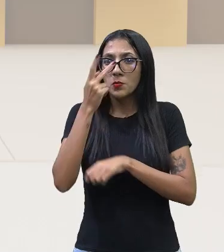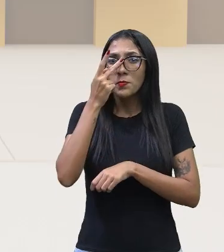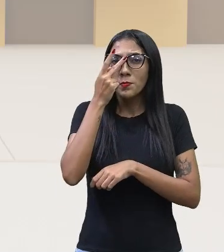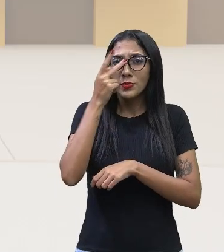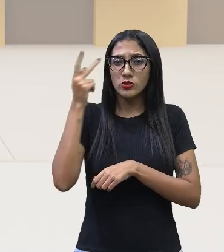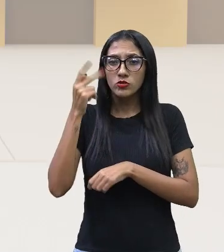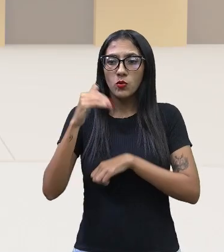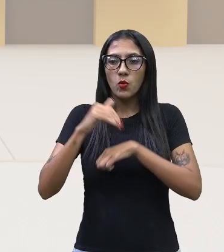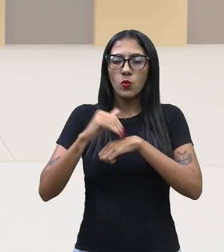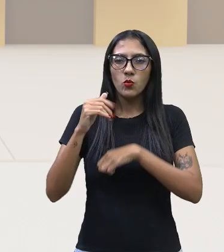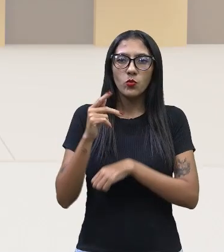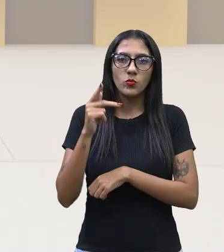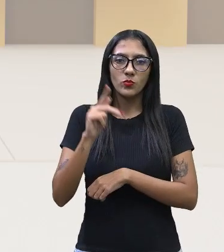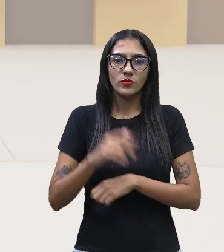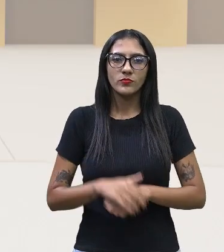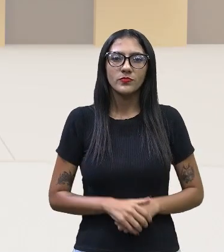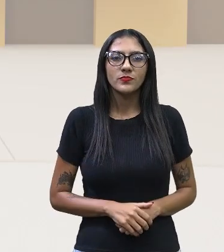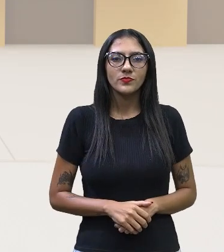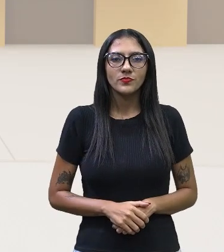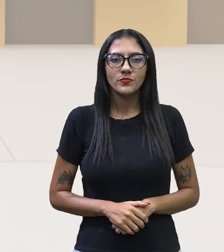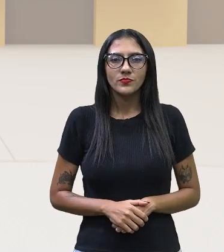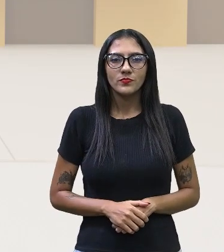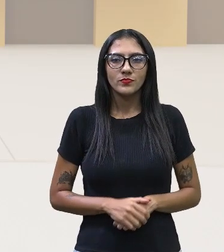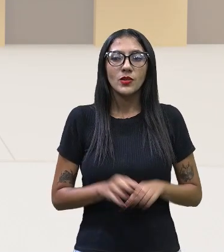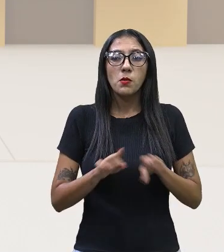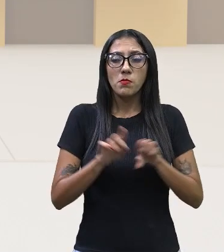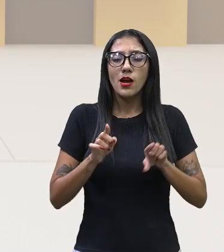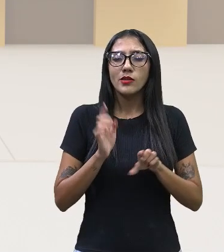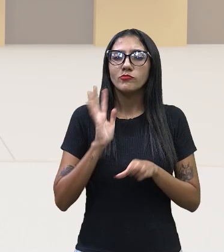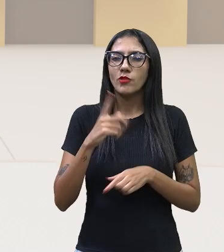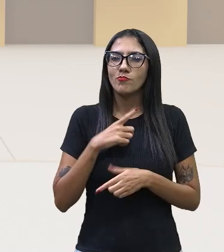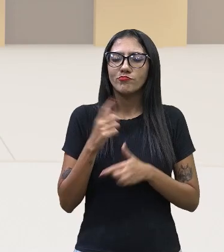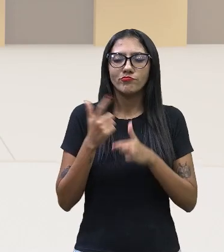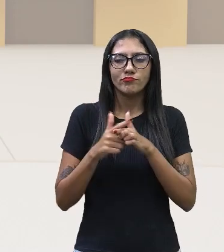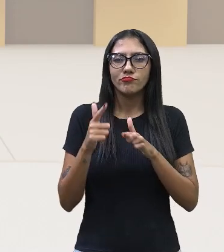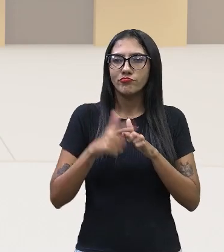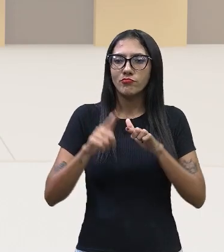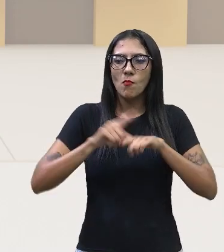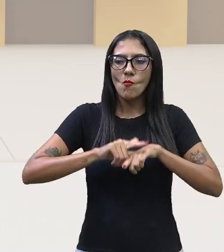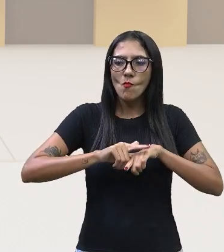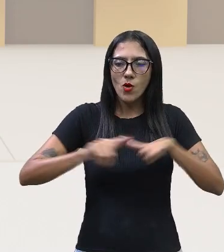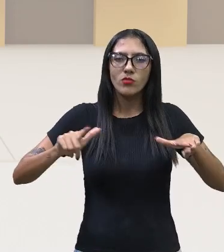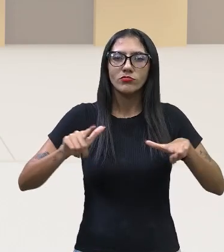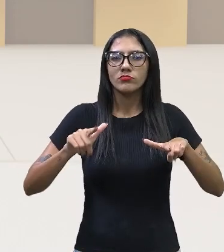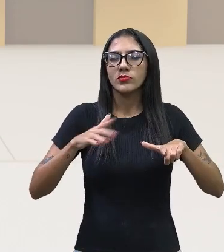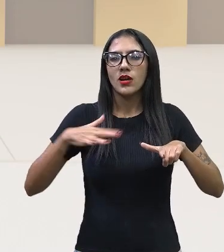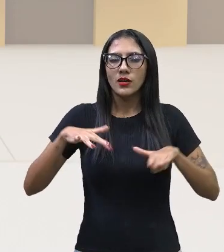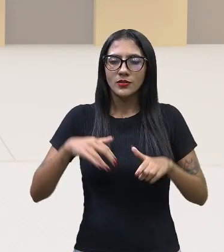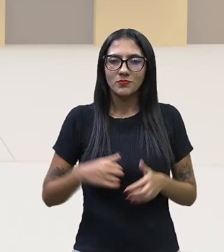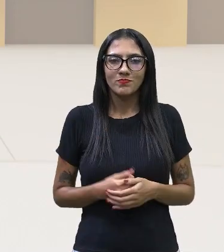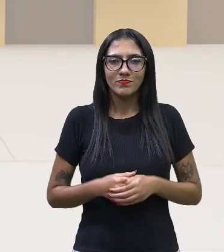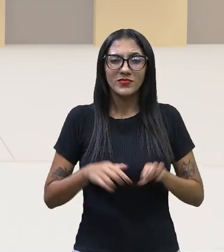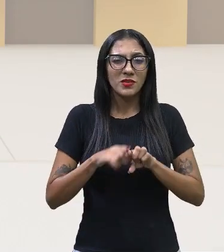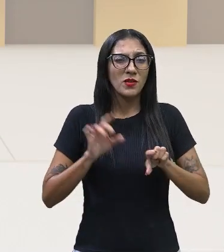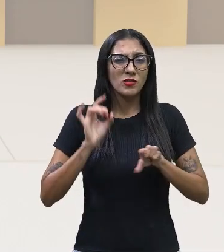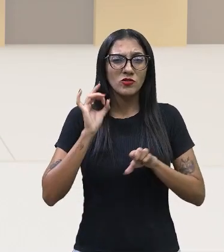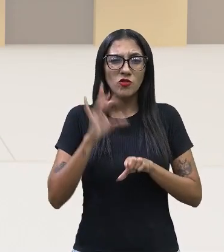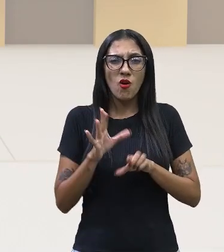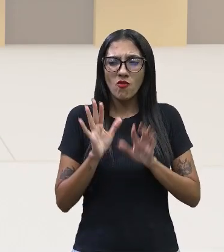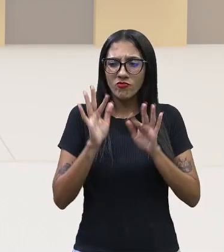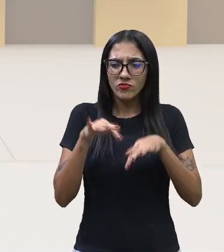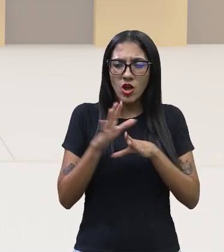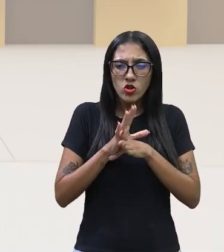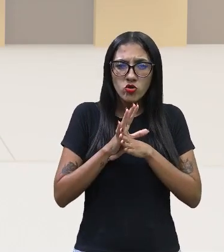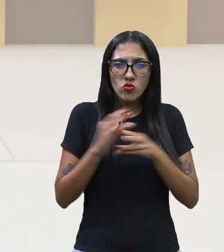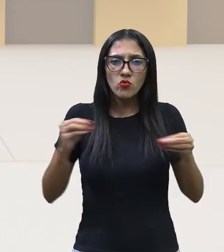realmente aconteceu nessa área. Mas o fato é que o estrago já foi feito, né? E como a professora frisou, não é apenas retirar a floresta por